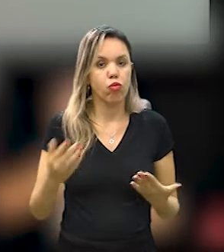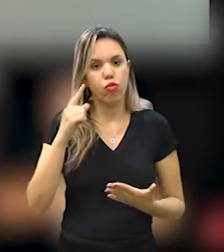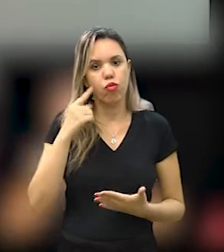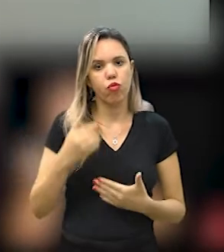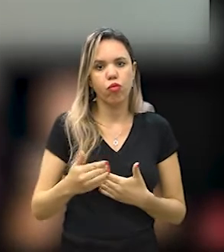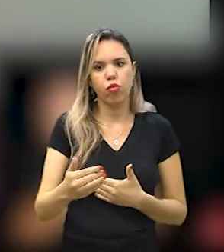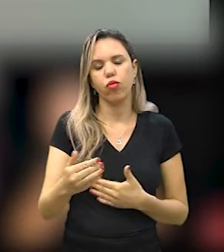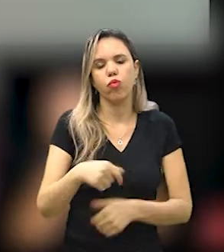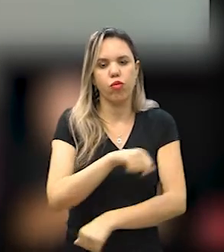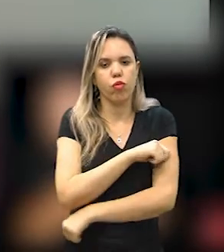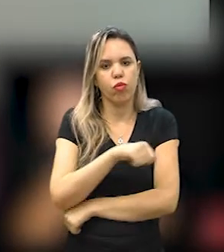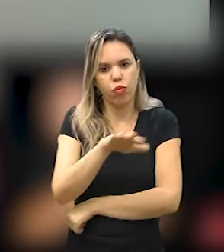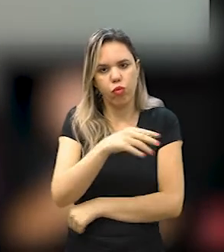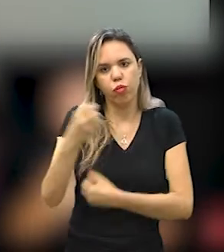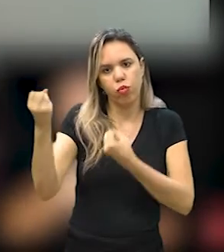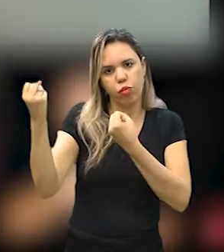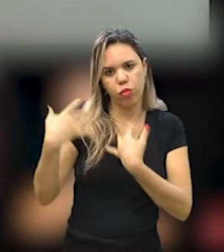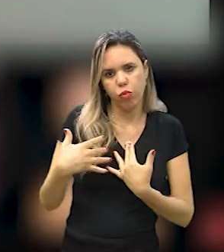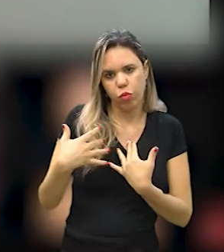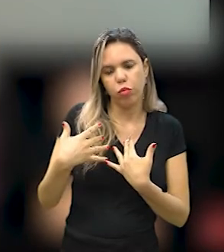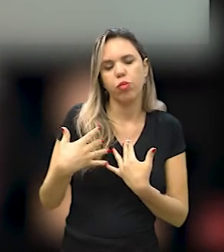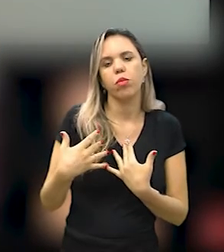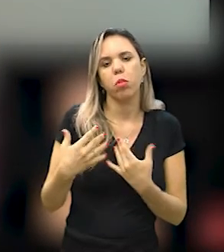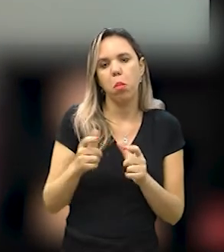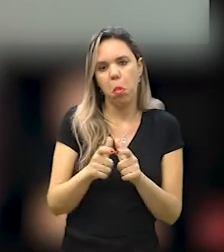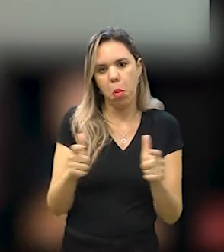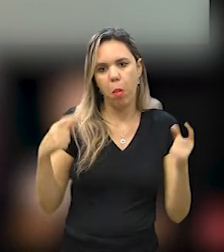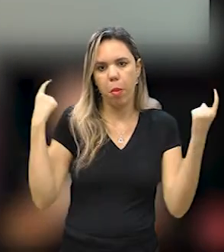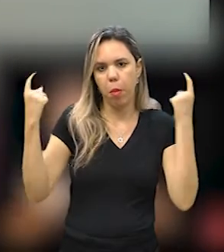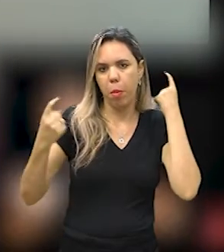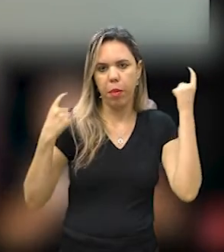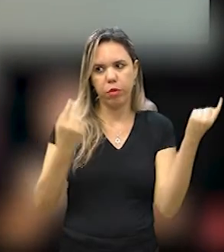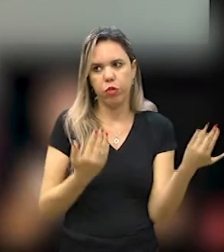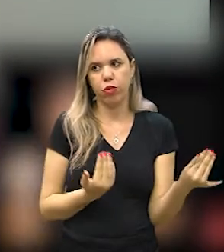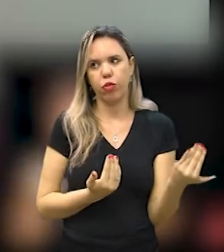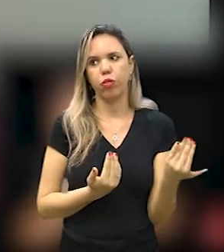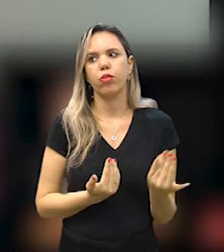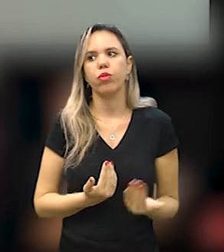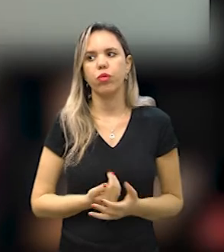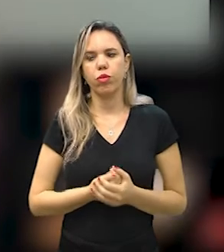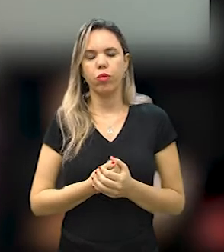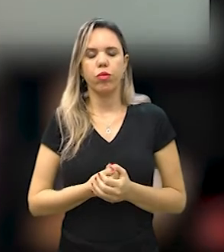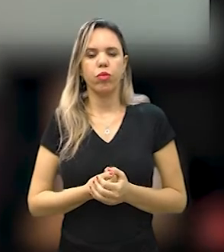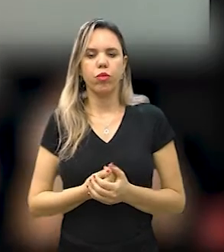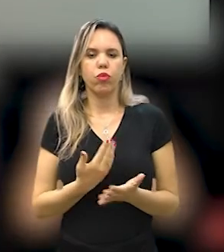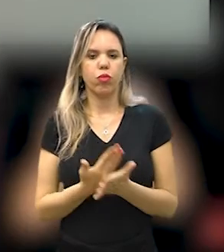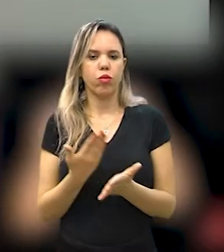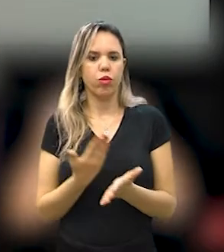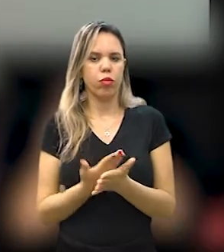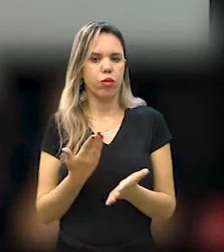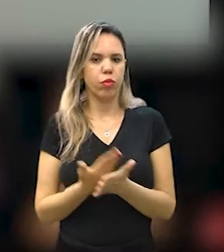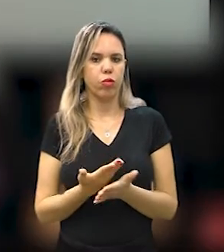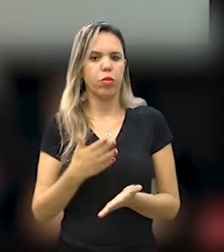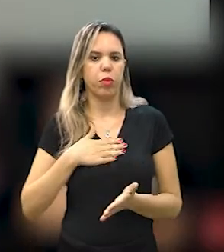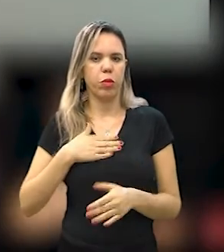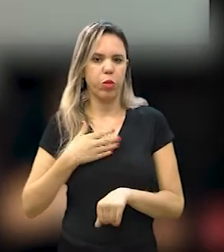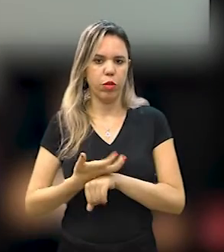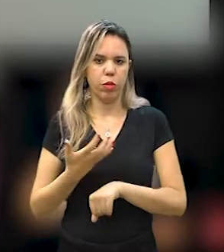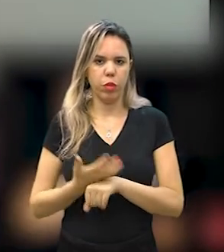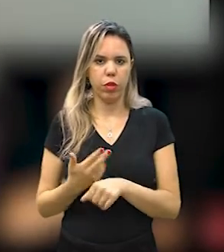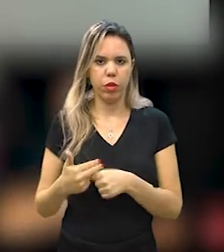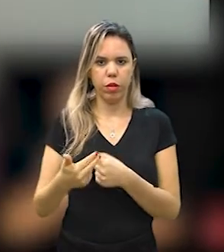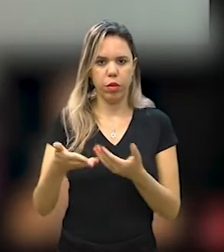hoje em dia os meus estudantes relatam muito, é a maior preocupação dos jovens que estudam nas minhas